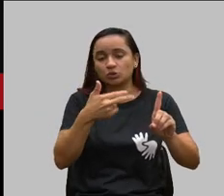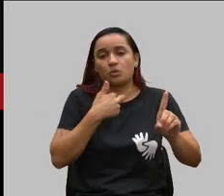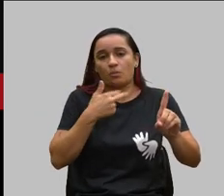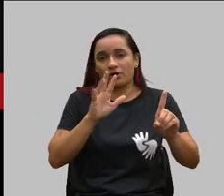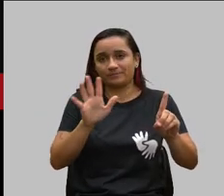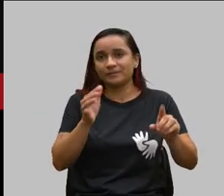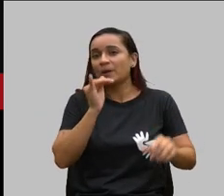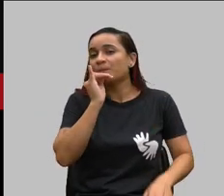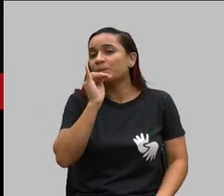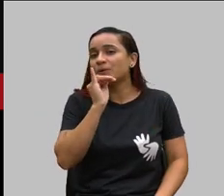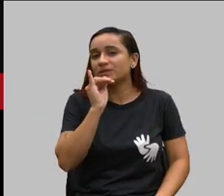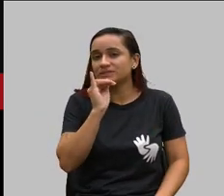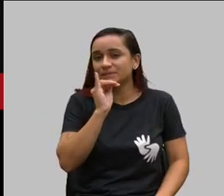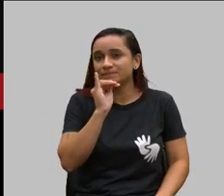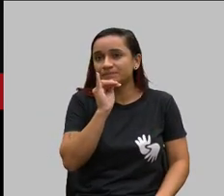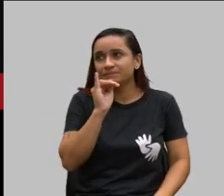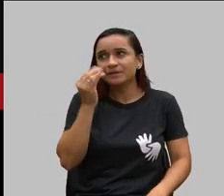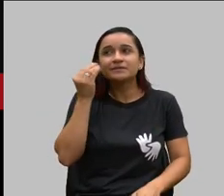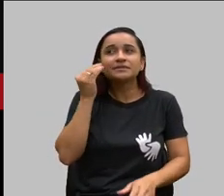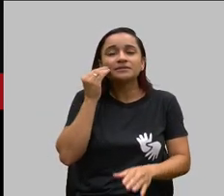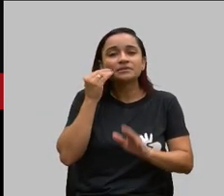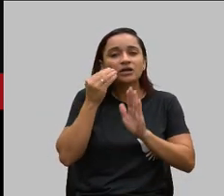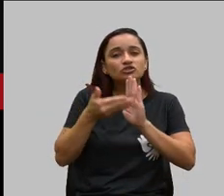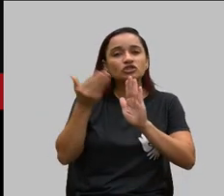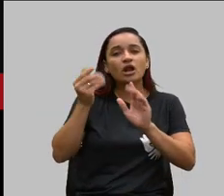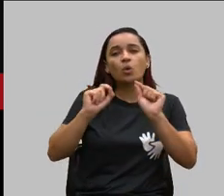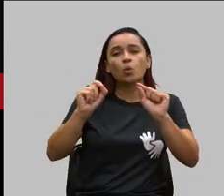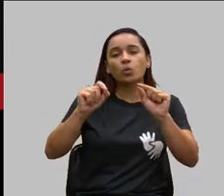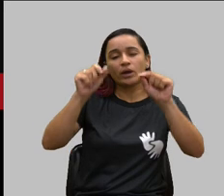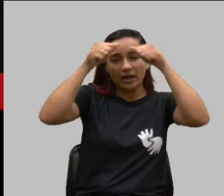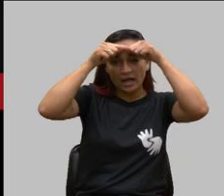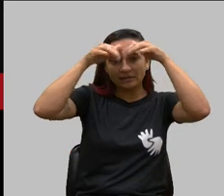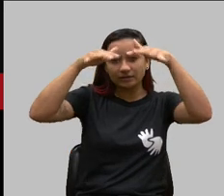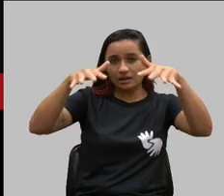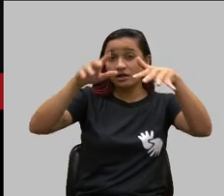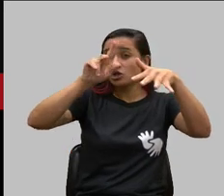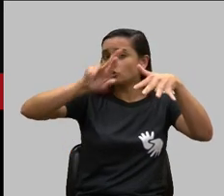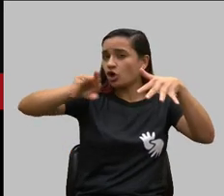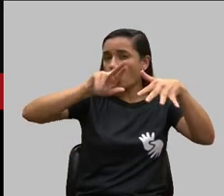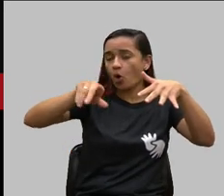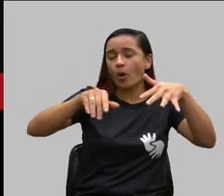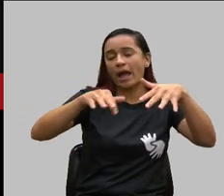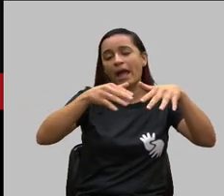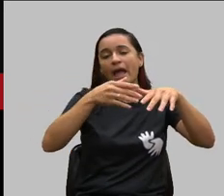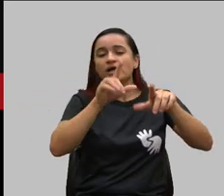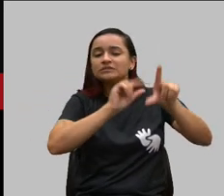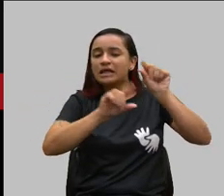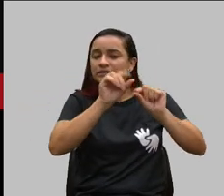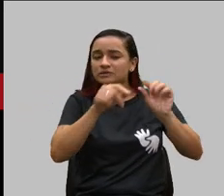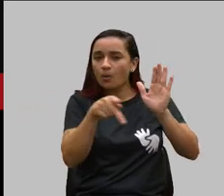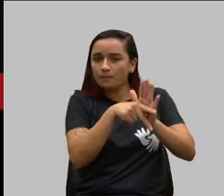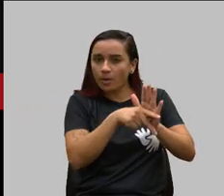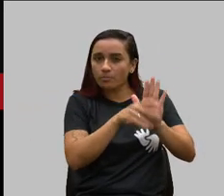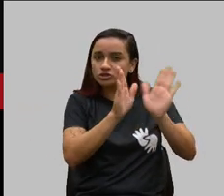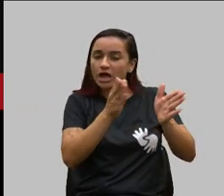exemplo para sair um pouco da coisa do transtorno do espectro autista que não é uma doença e lesão pré-existente para a gente então não cabe cobertura parcial